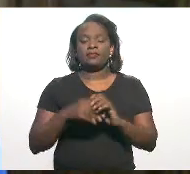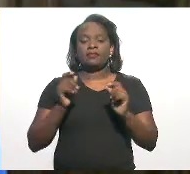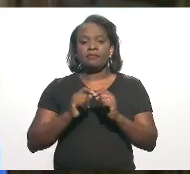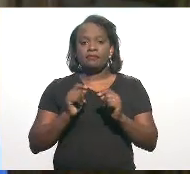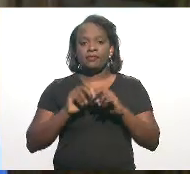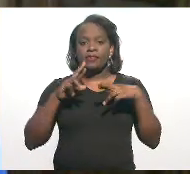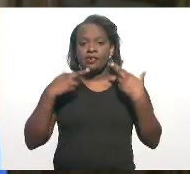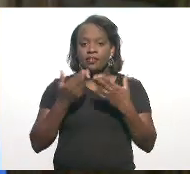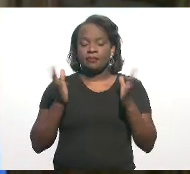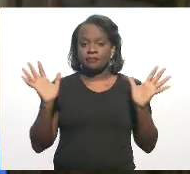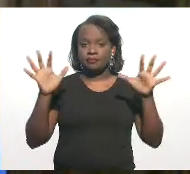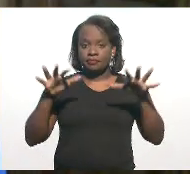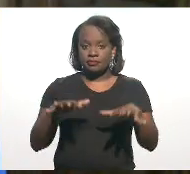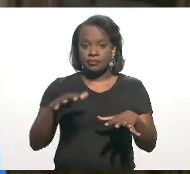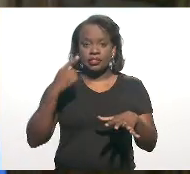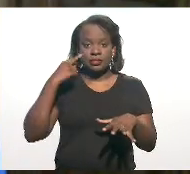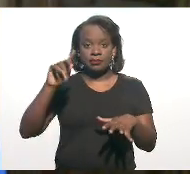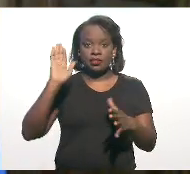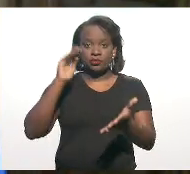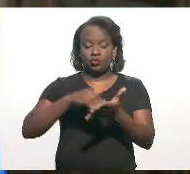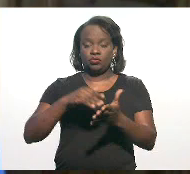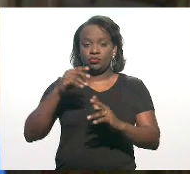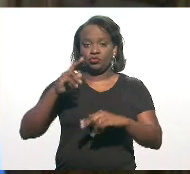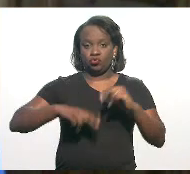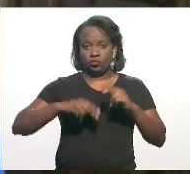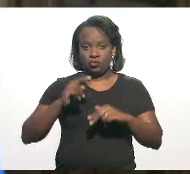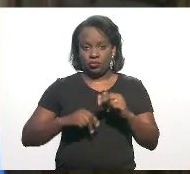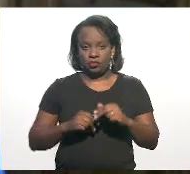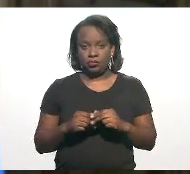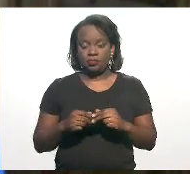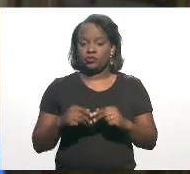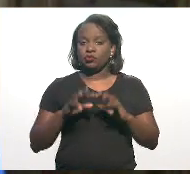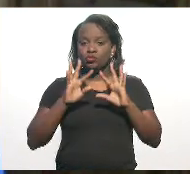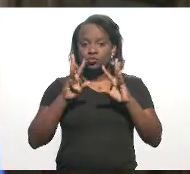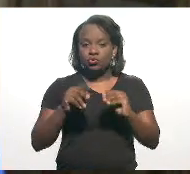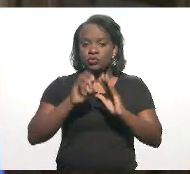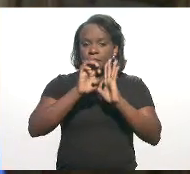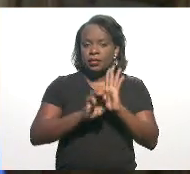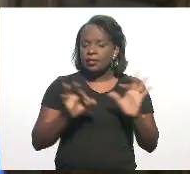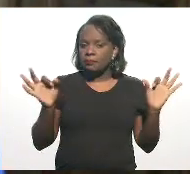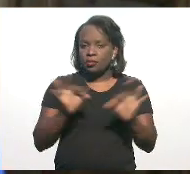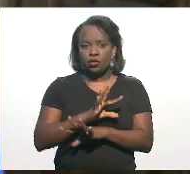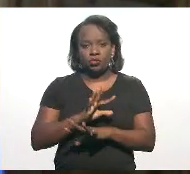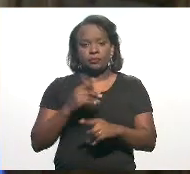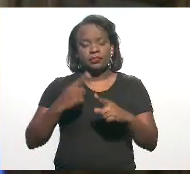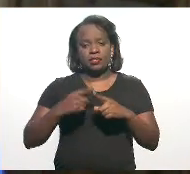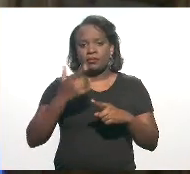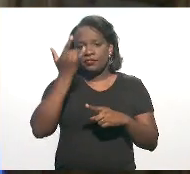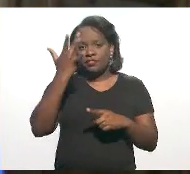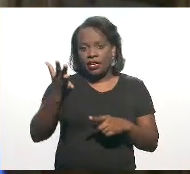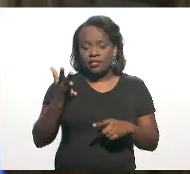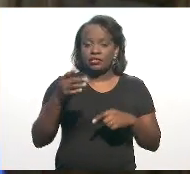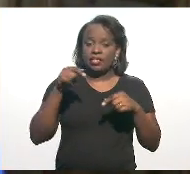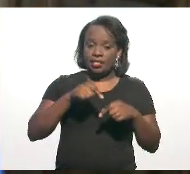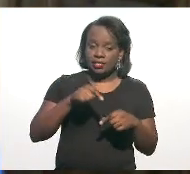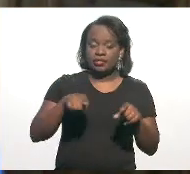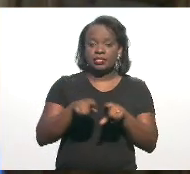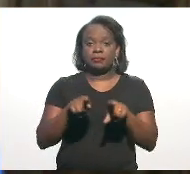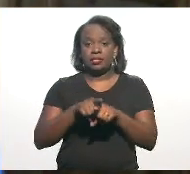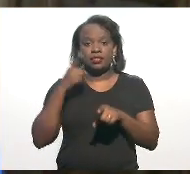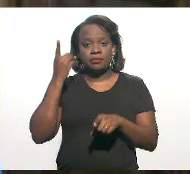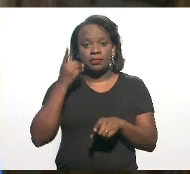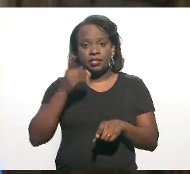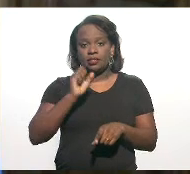fazer essa audiência pública na última semana de junho, já com todas as emendas, porque facilita, tanto desse quanto do